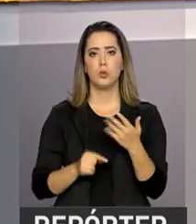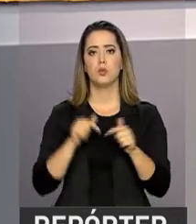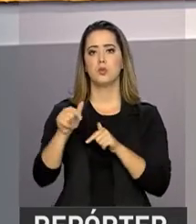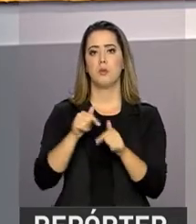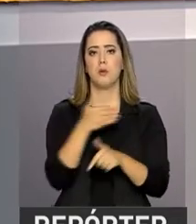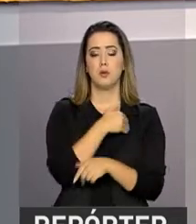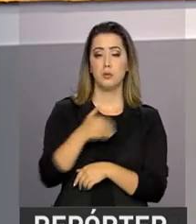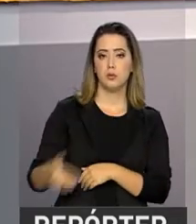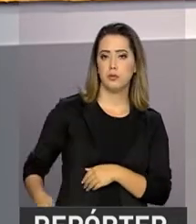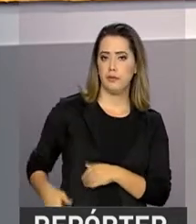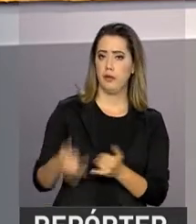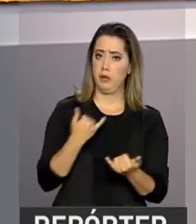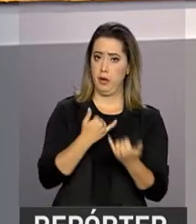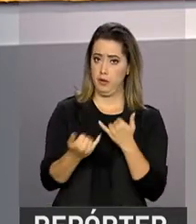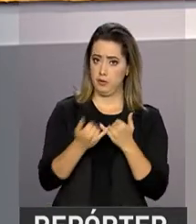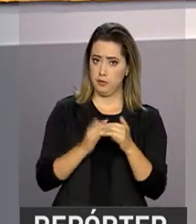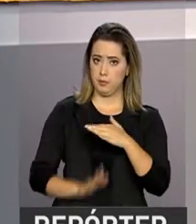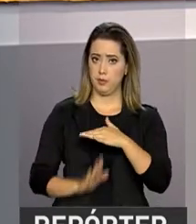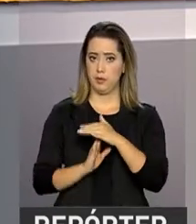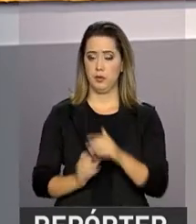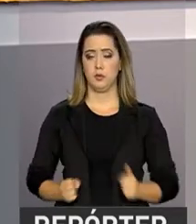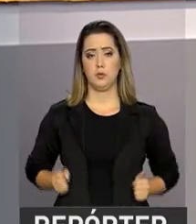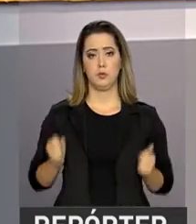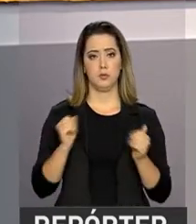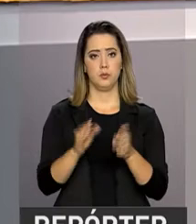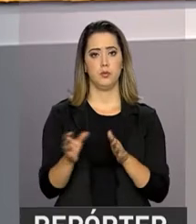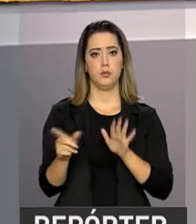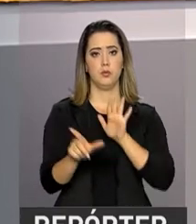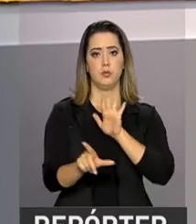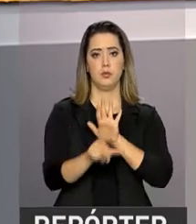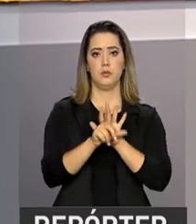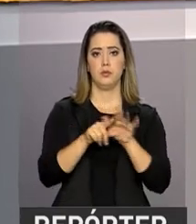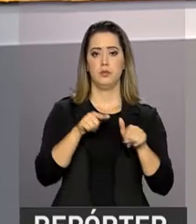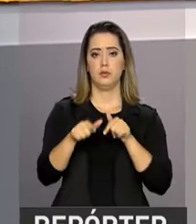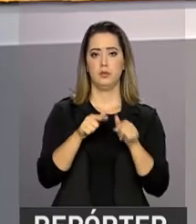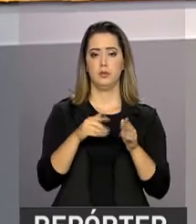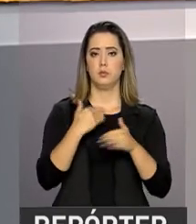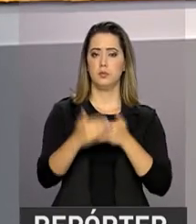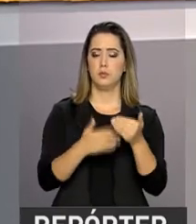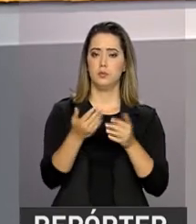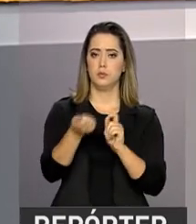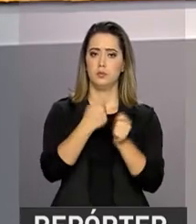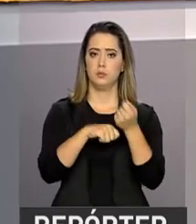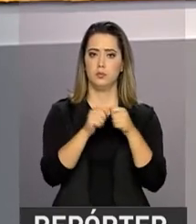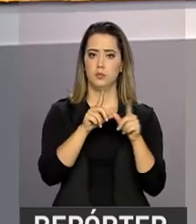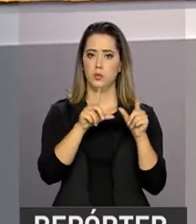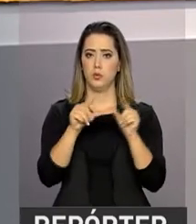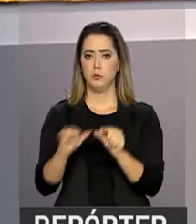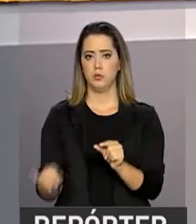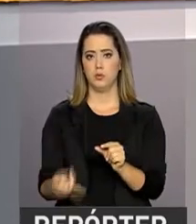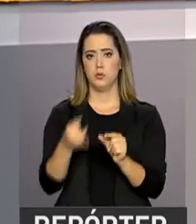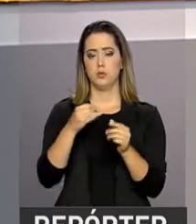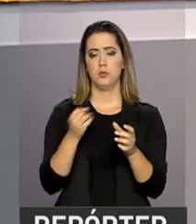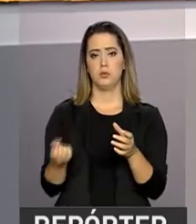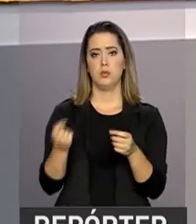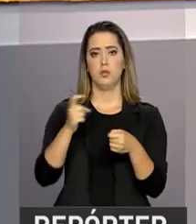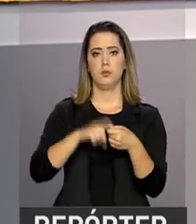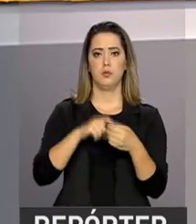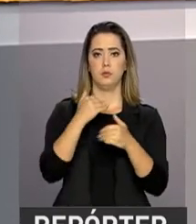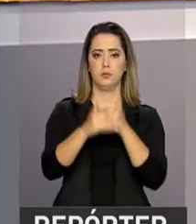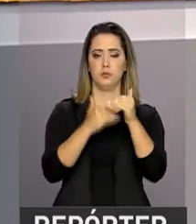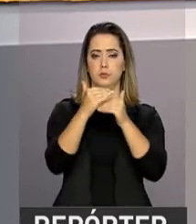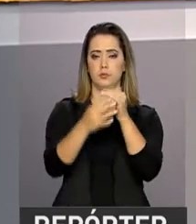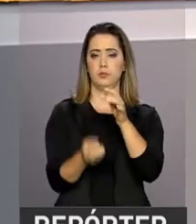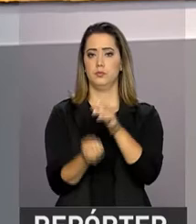como o teto de gastos e a reforma trabalhista, além dos avanços na economia com a redução de juros e a retomada da geração de empregos